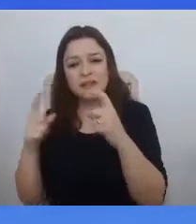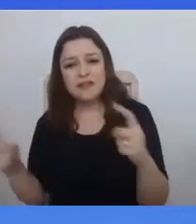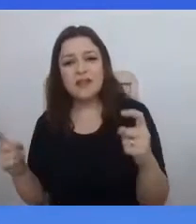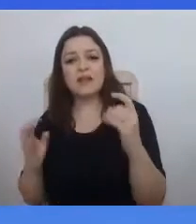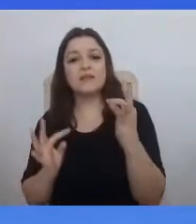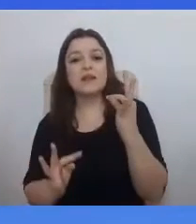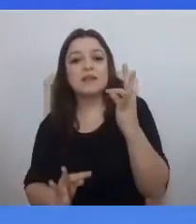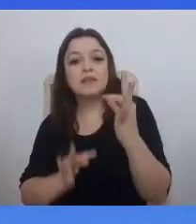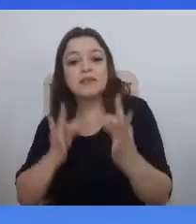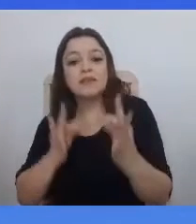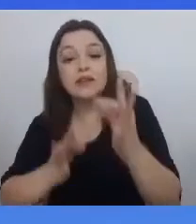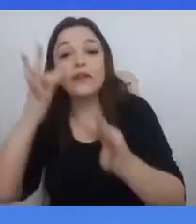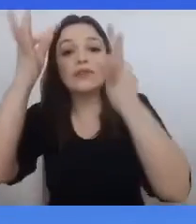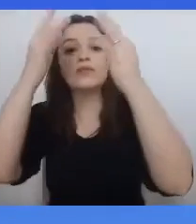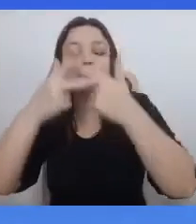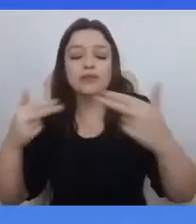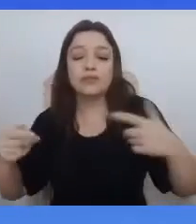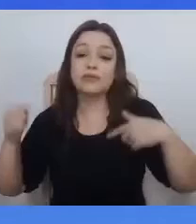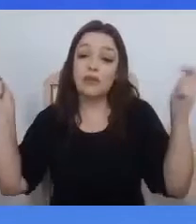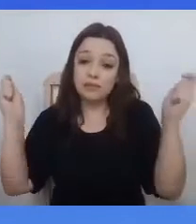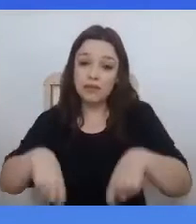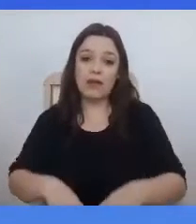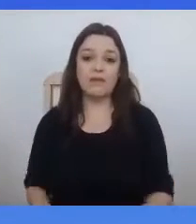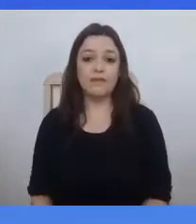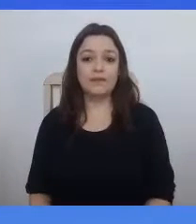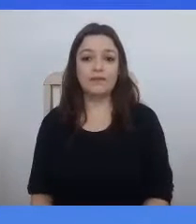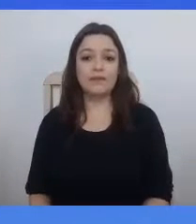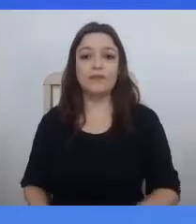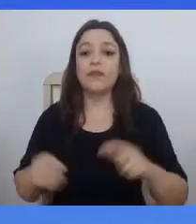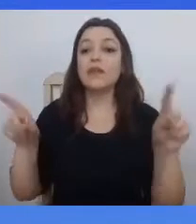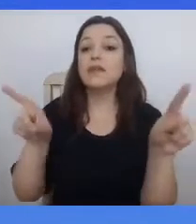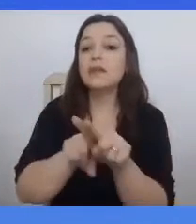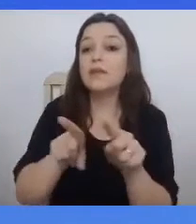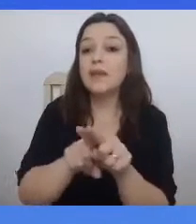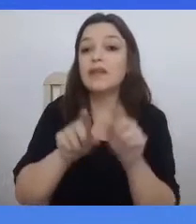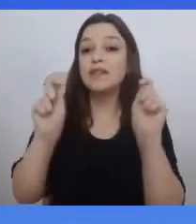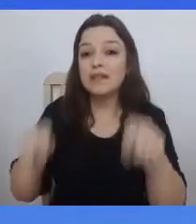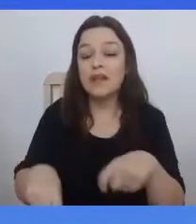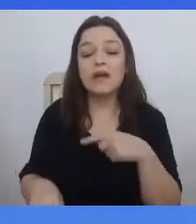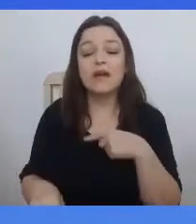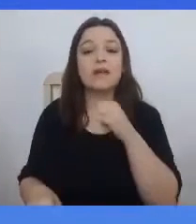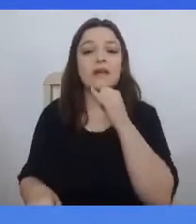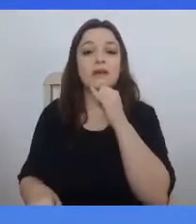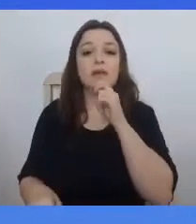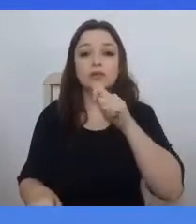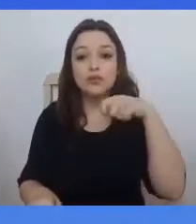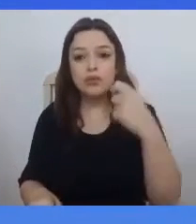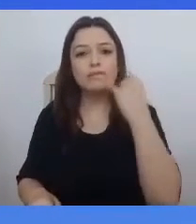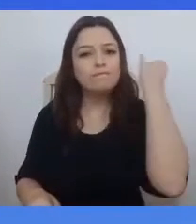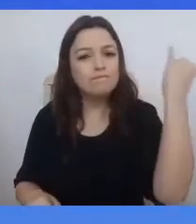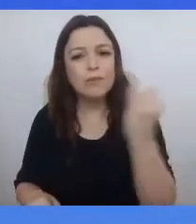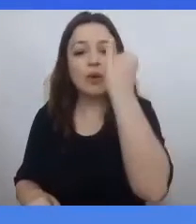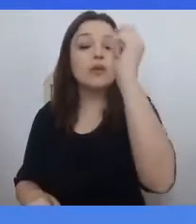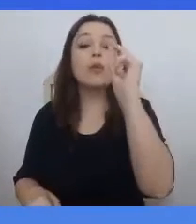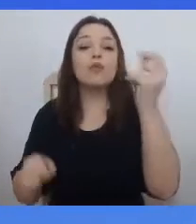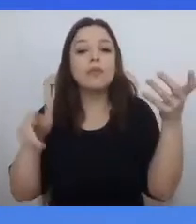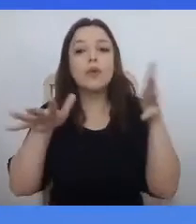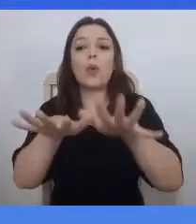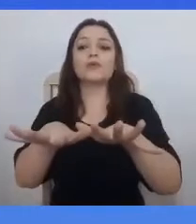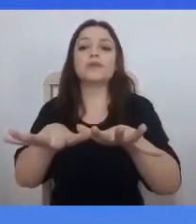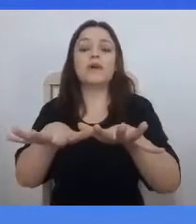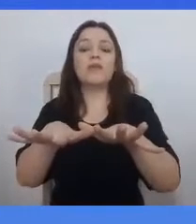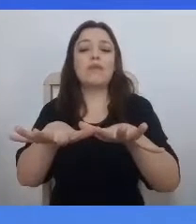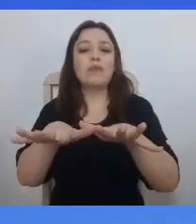sentido. Como também têm um papel fundamental na inclusão, num país desigual como o nosso.